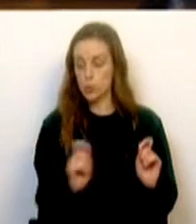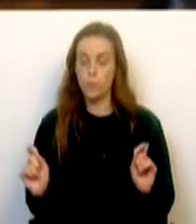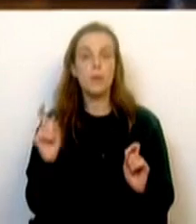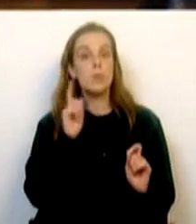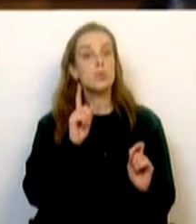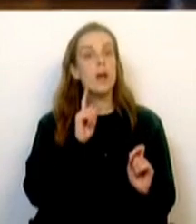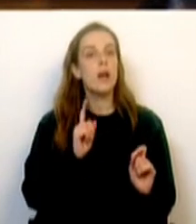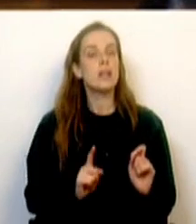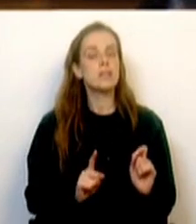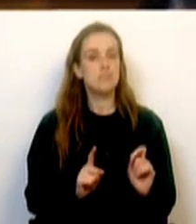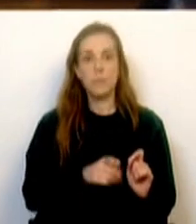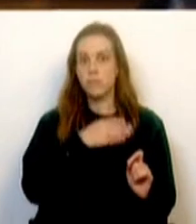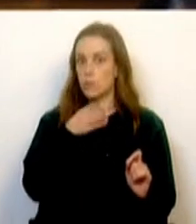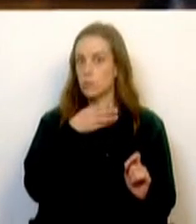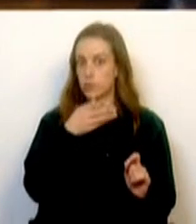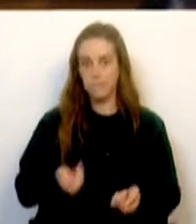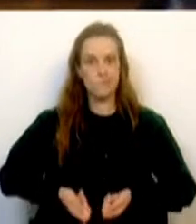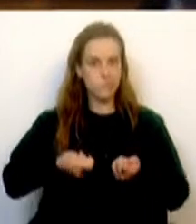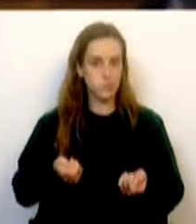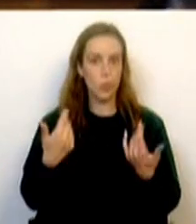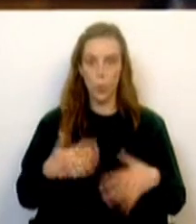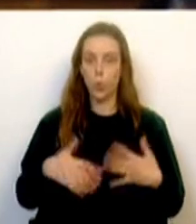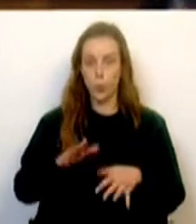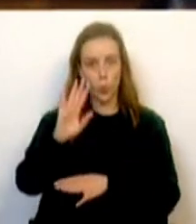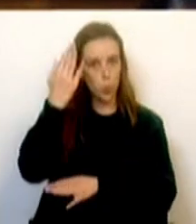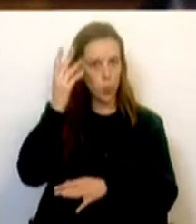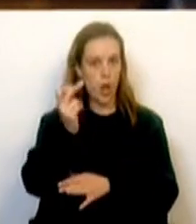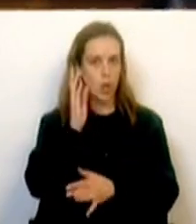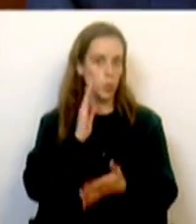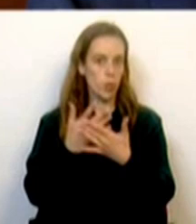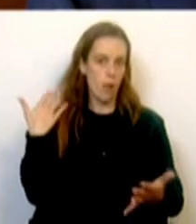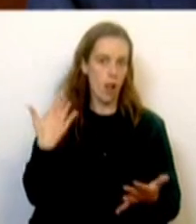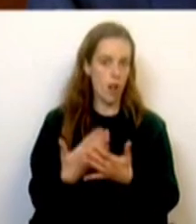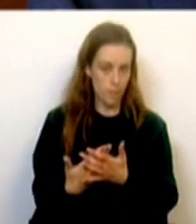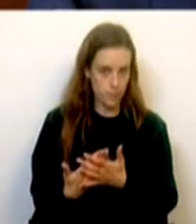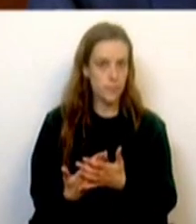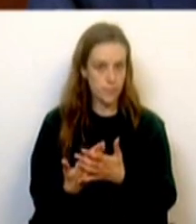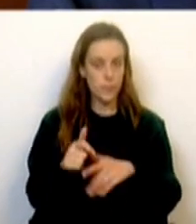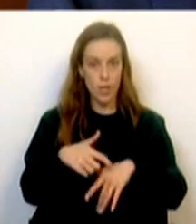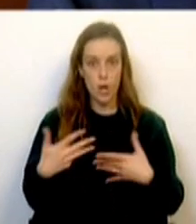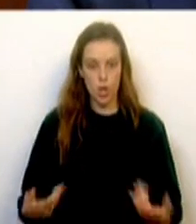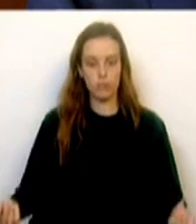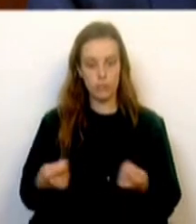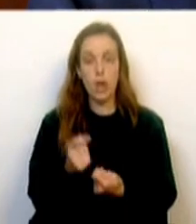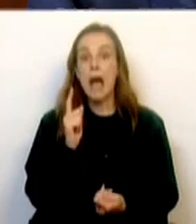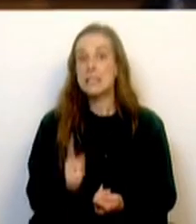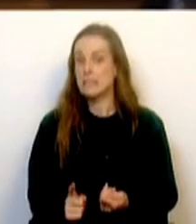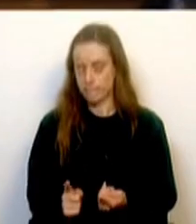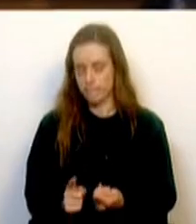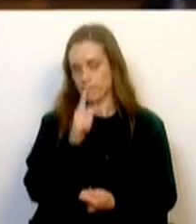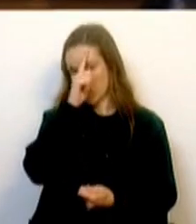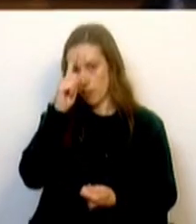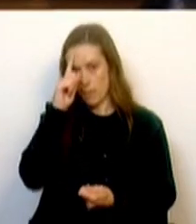investimentos em ferrovia dos últimos largos anos, está agora também interligada com a ligação a Madrid.